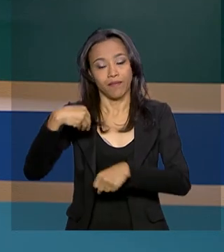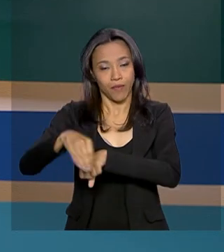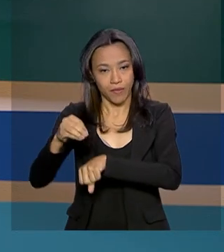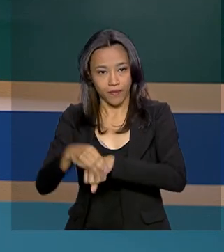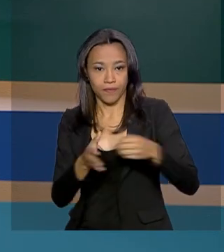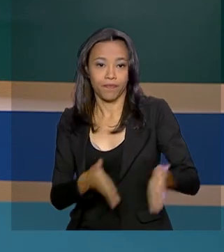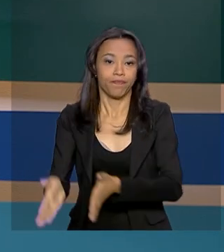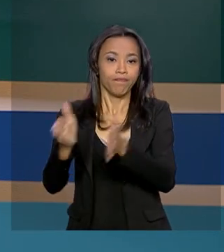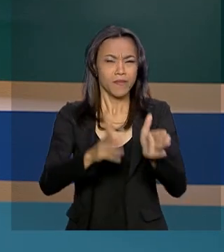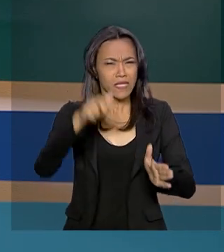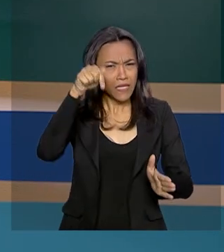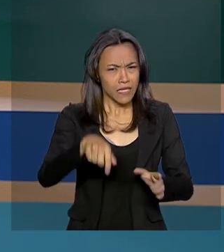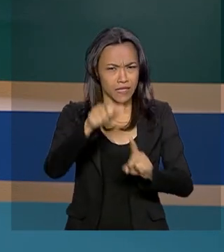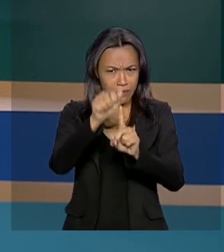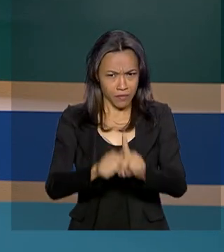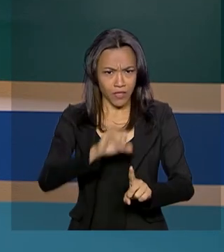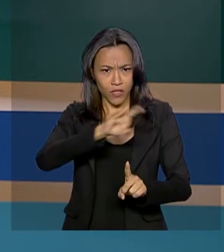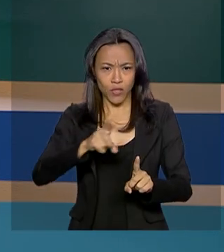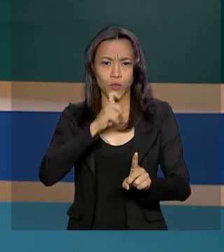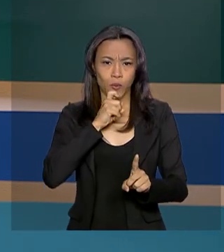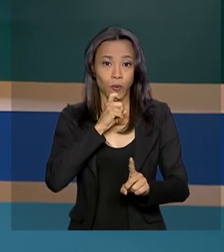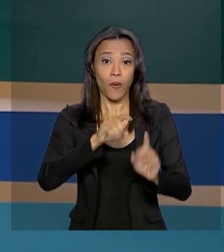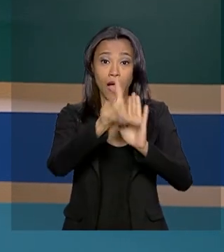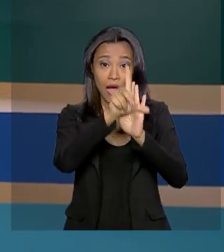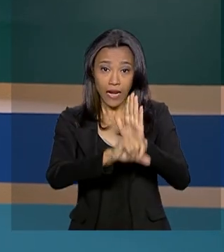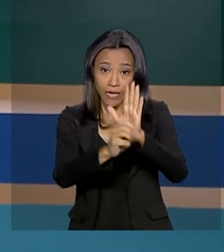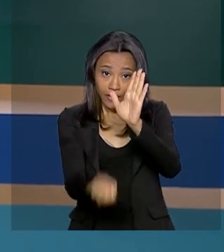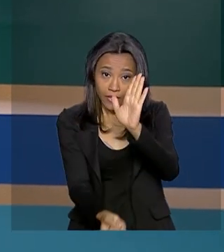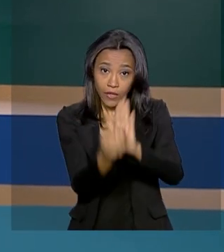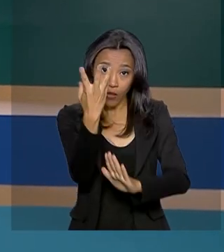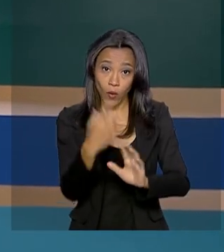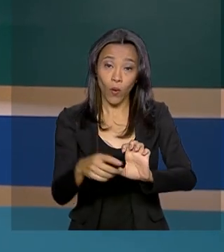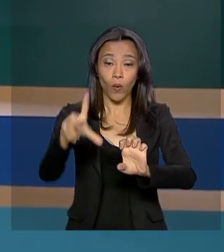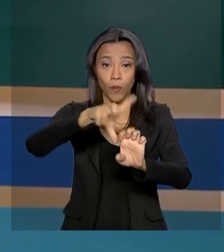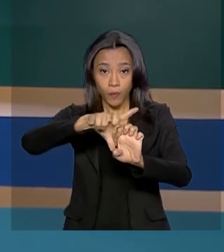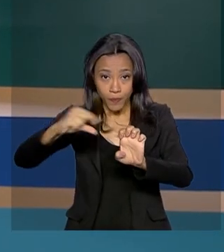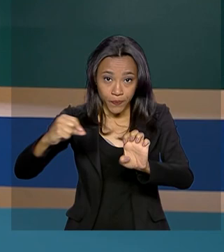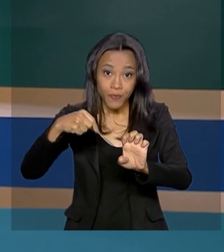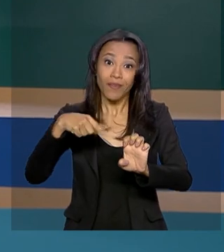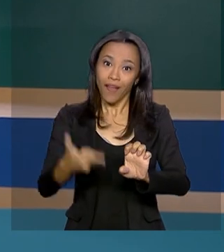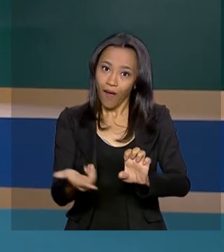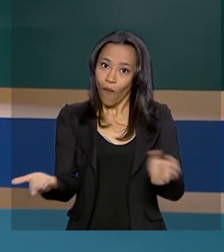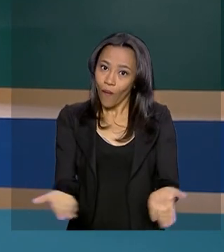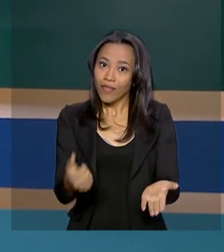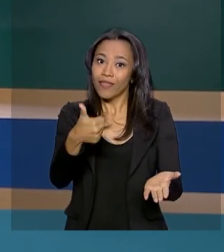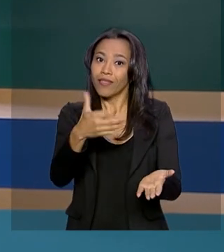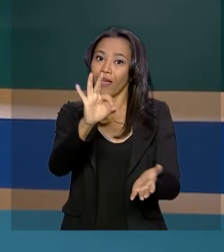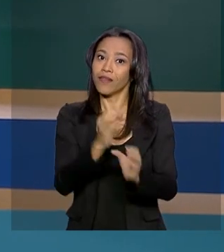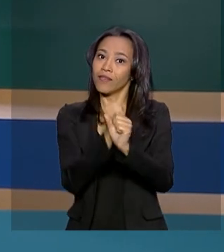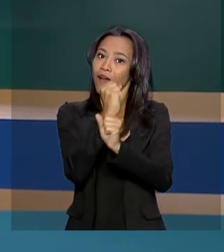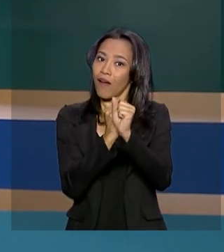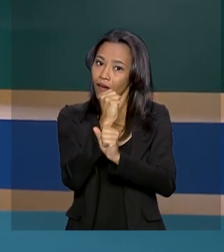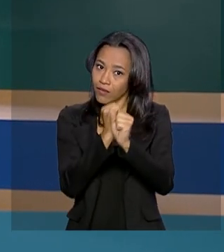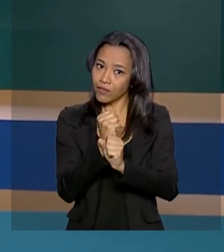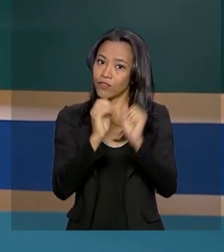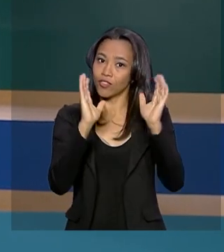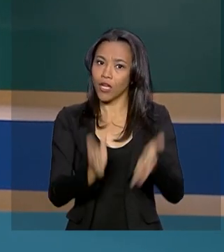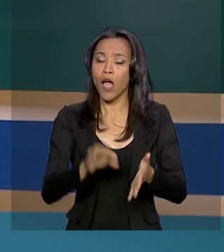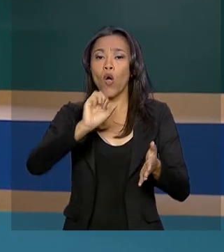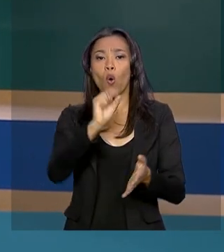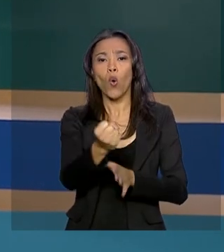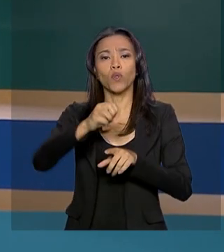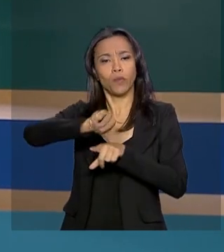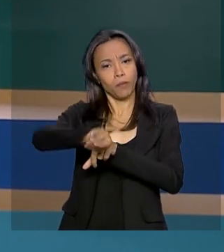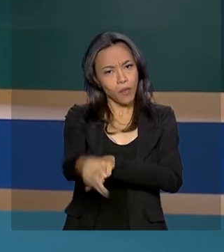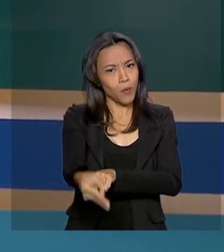Nesse mês de julho, legislação que criou o microempreendedor individual completou 10 anos. Foram mais de 8 milhões de